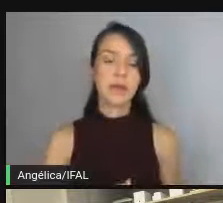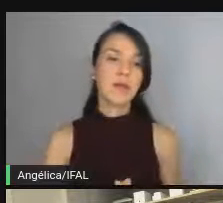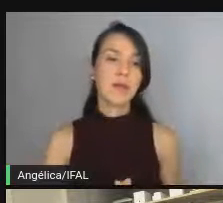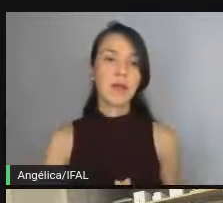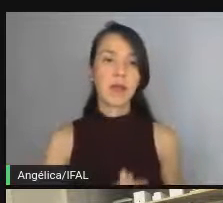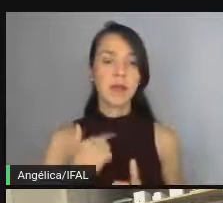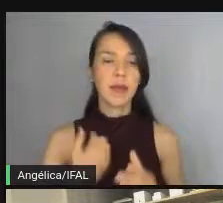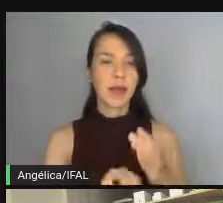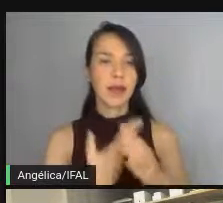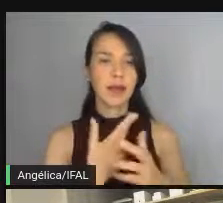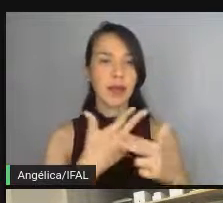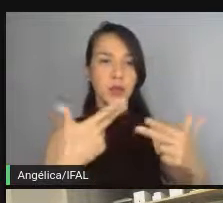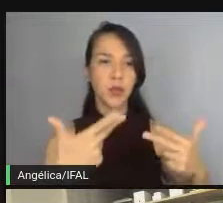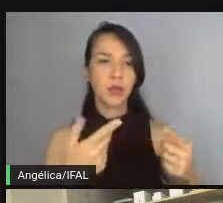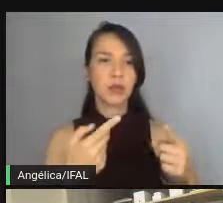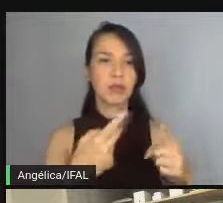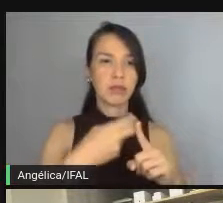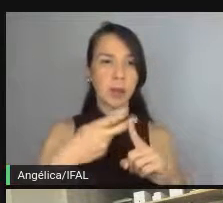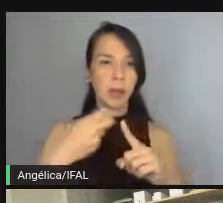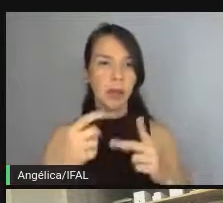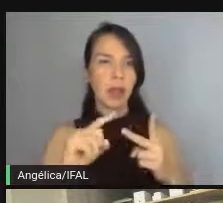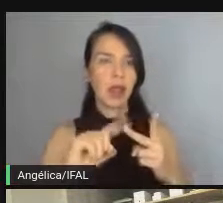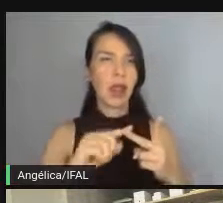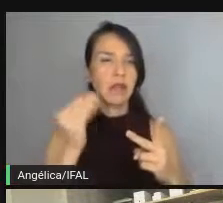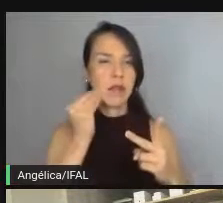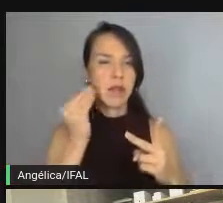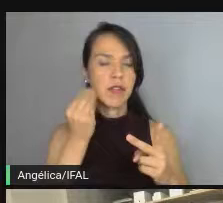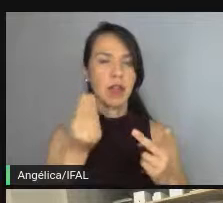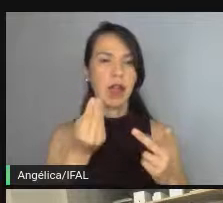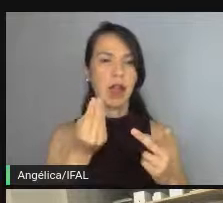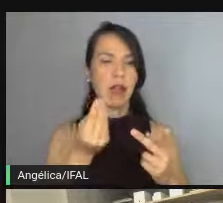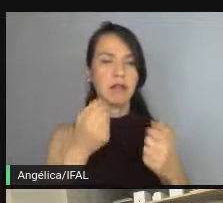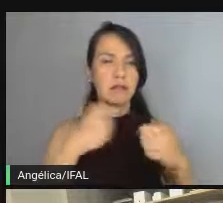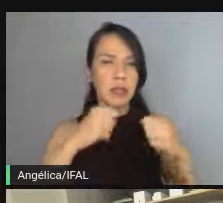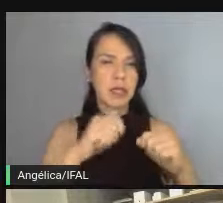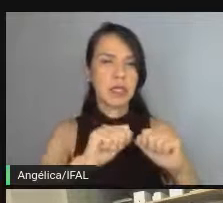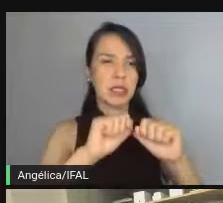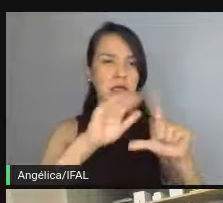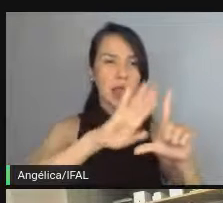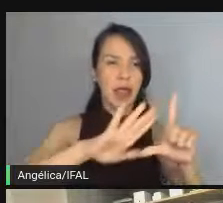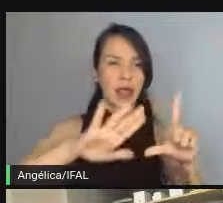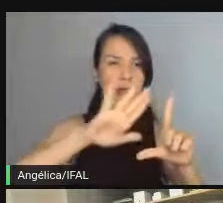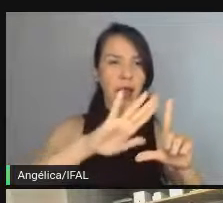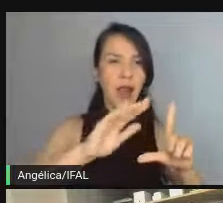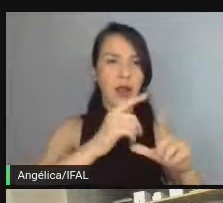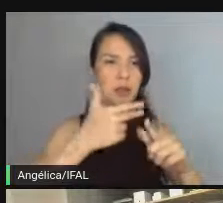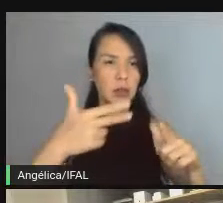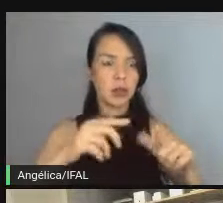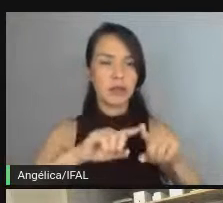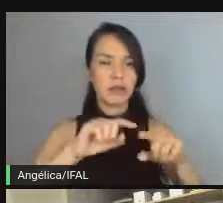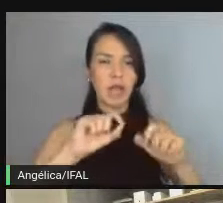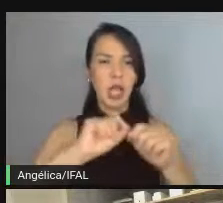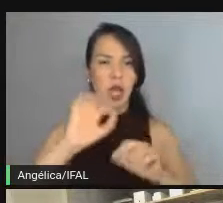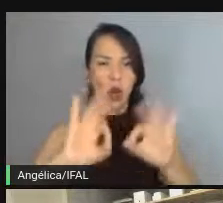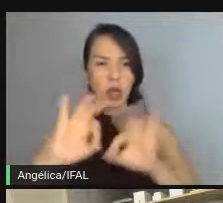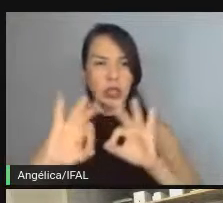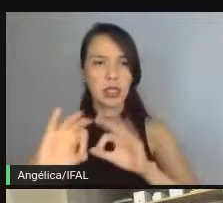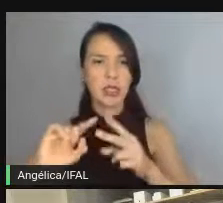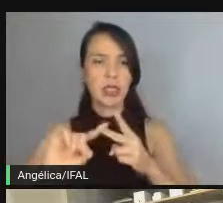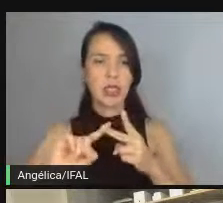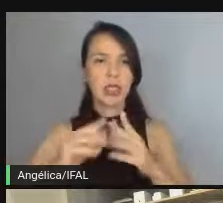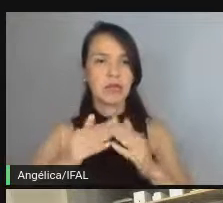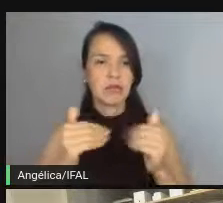criar suas funcionalidades, para verificar as tasks que precisam ser feitas. E tudo isso é montagem de requisito,